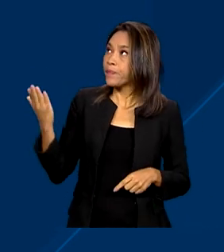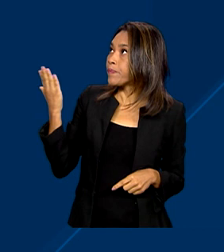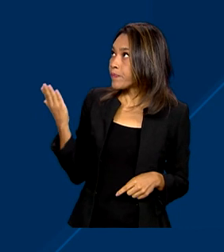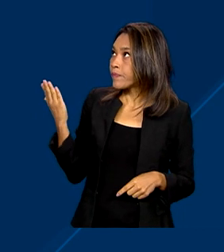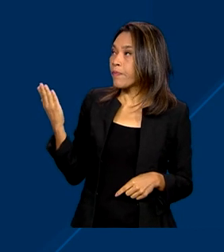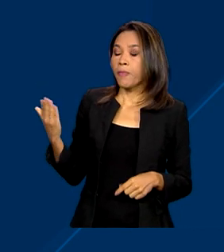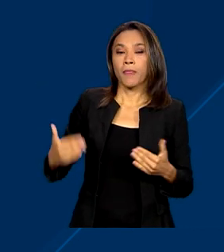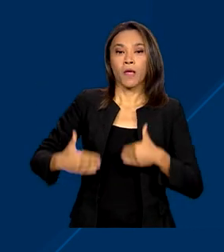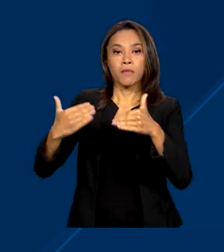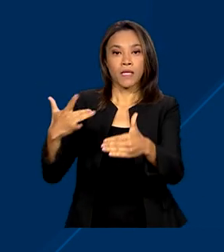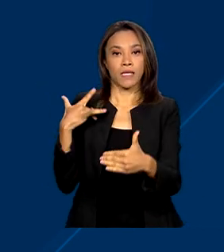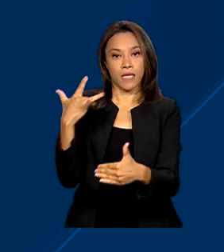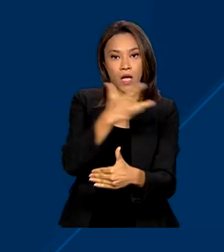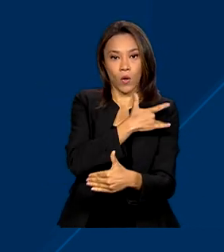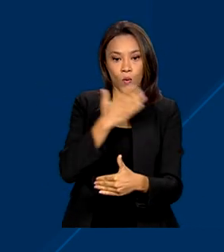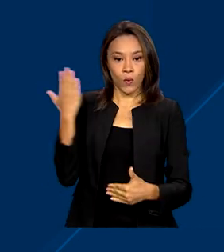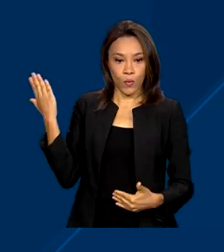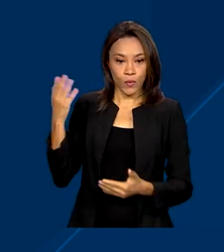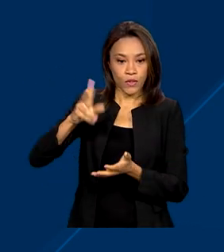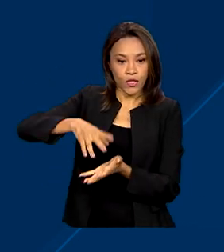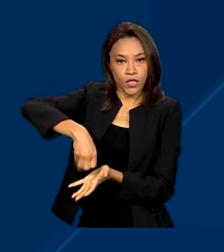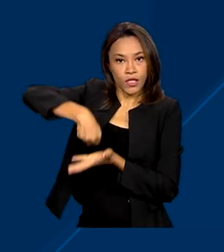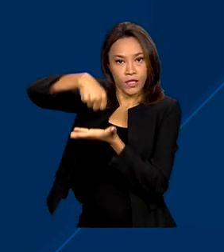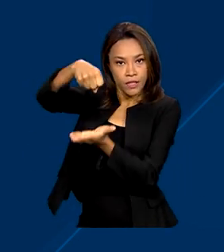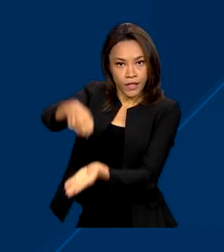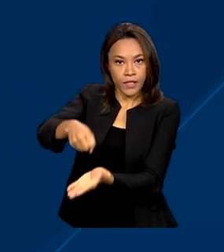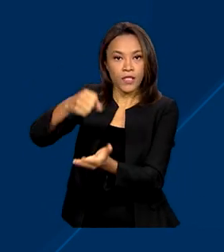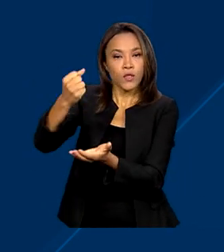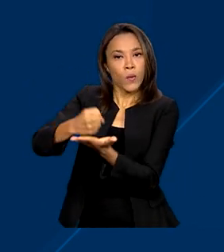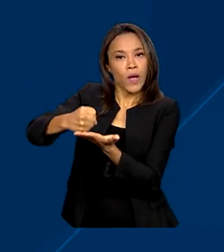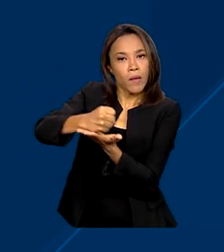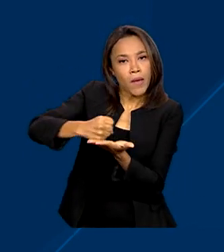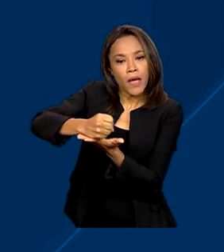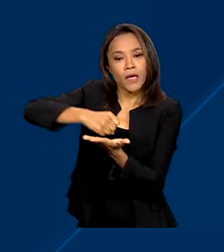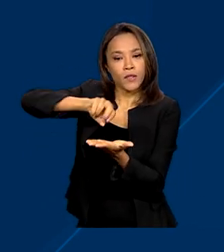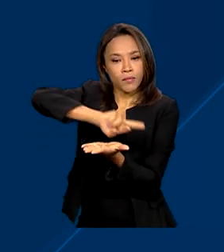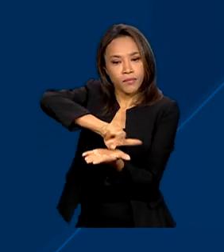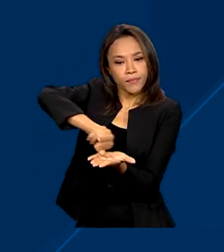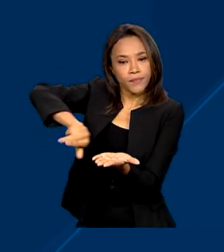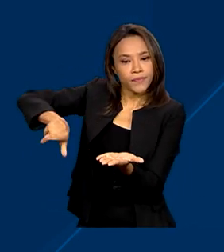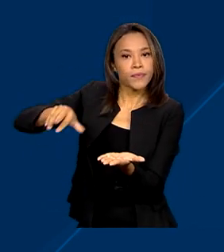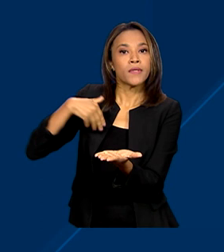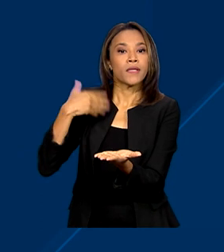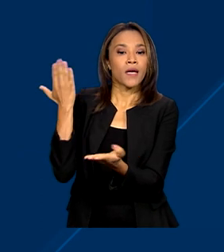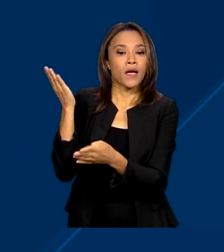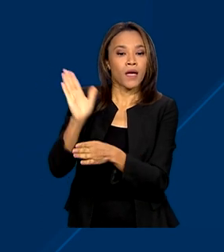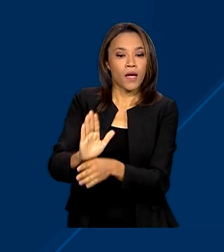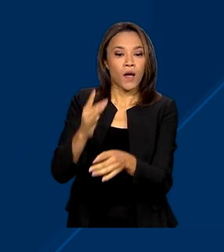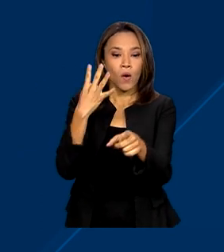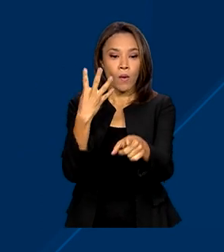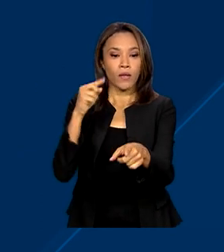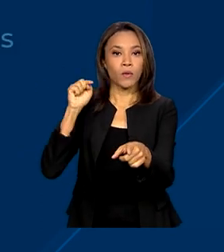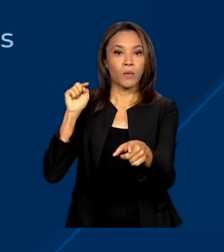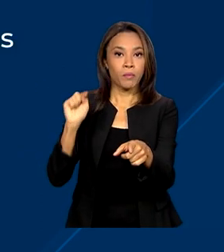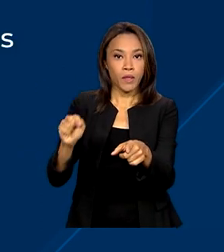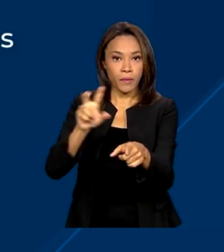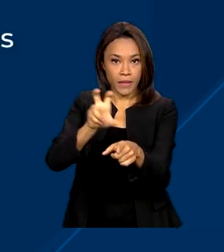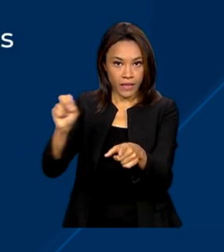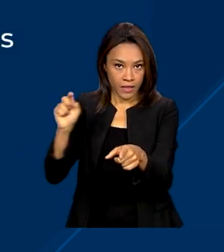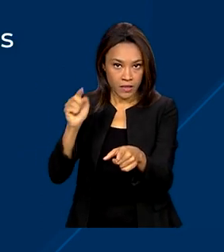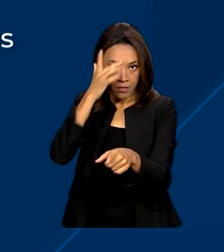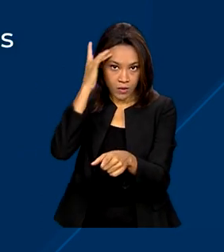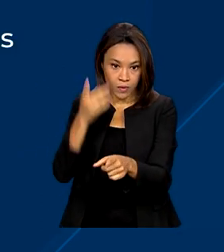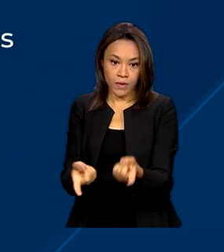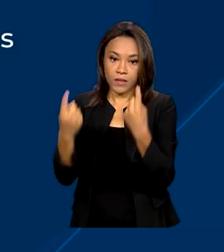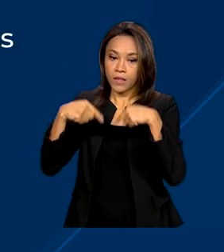Saúde disponibilizou kits com medicamentos e insumos, que atendem 4.500 pessoas. O